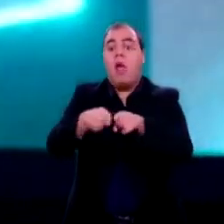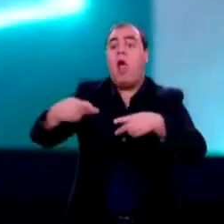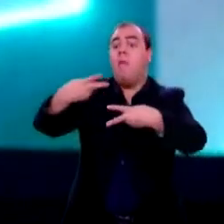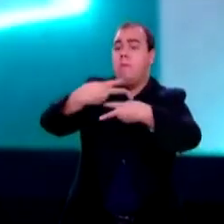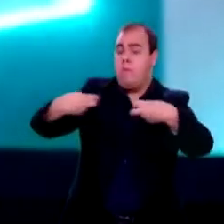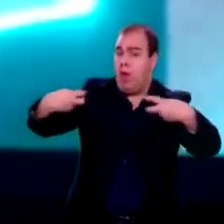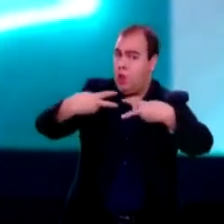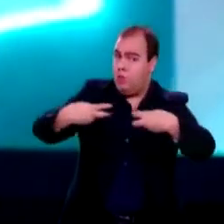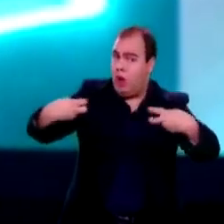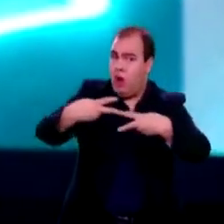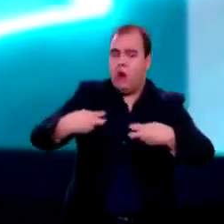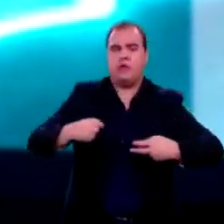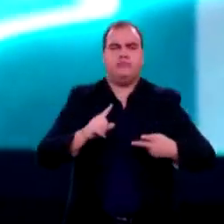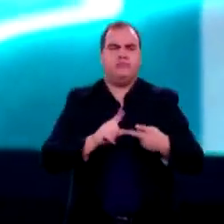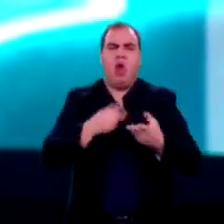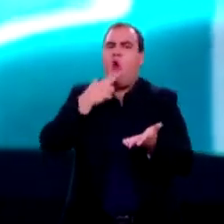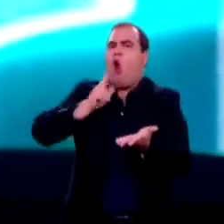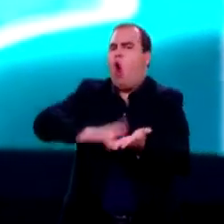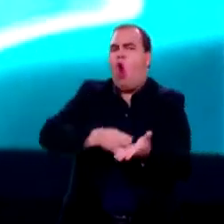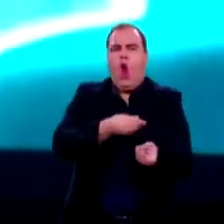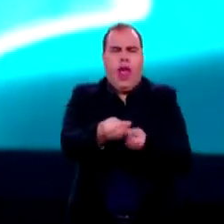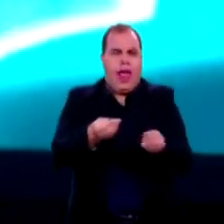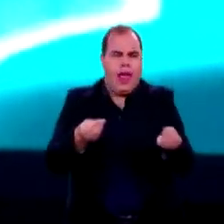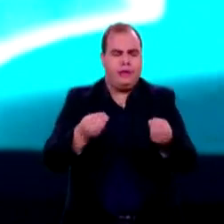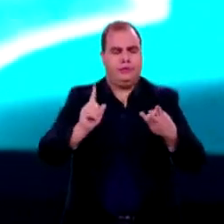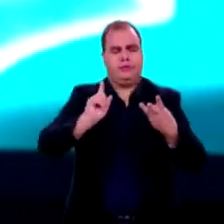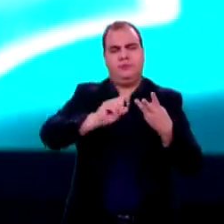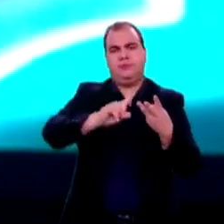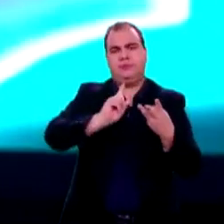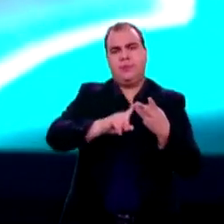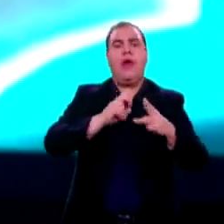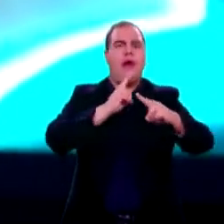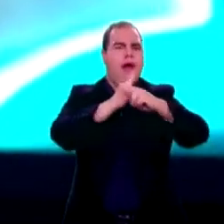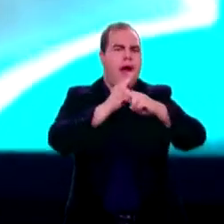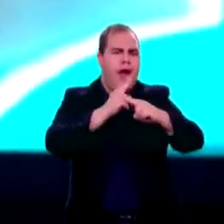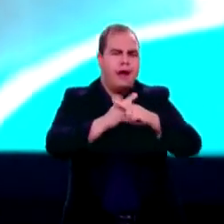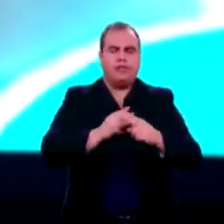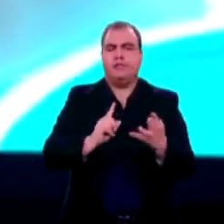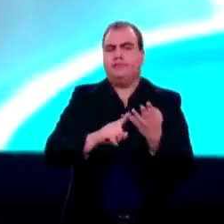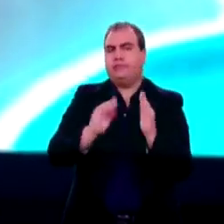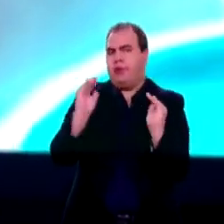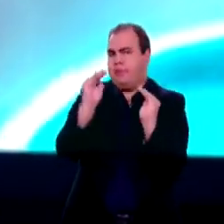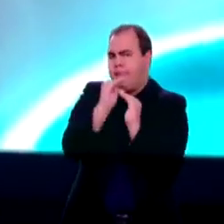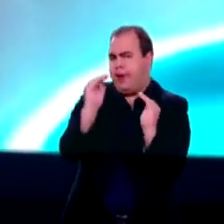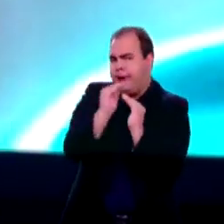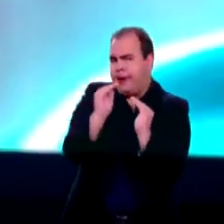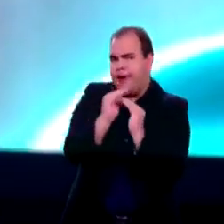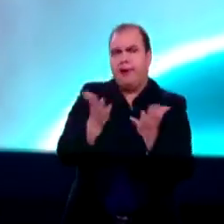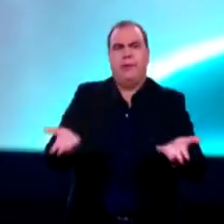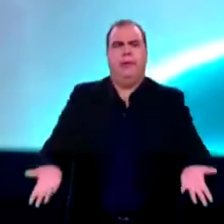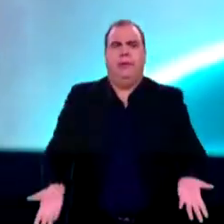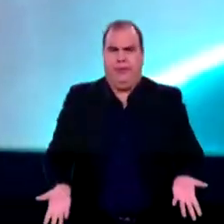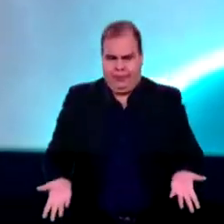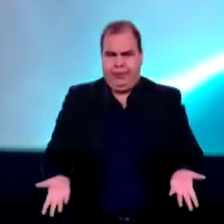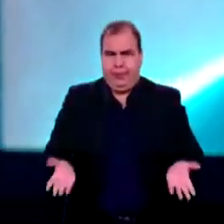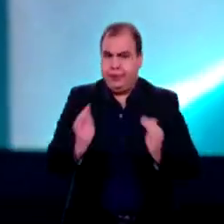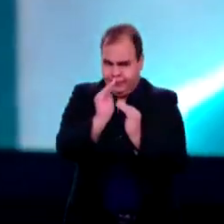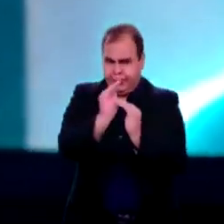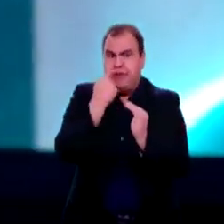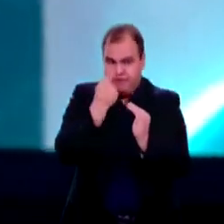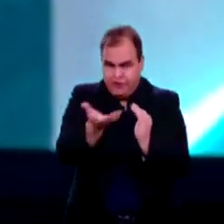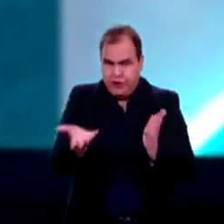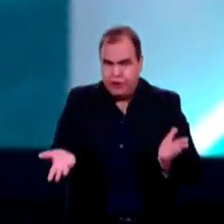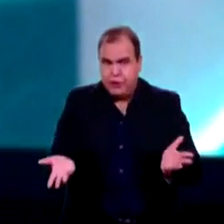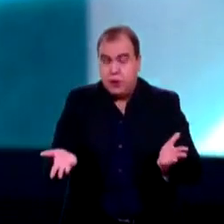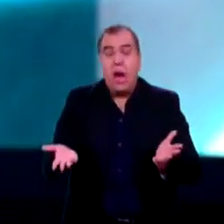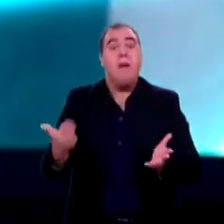Correios, na Caixa Econômica, no Banco do Brasil. Também, além das estatais,